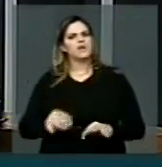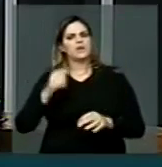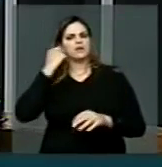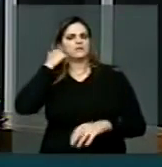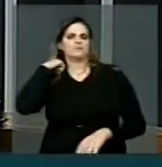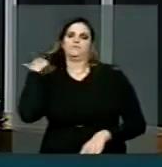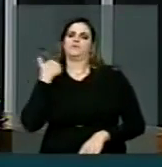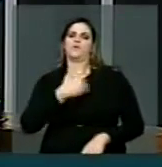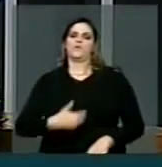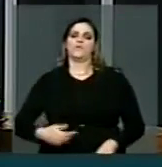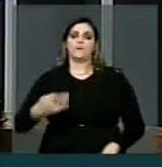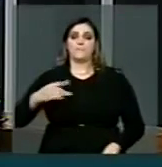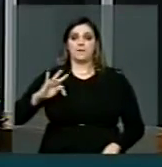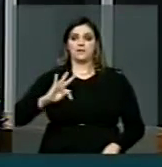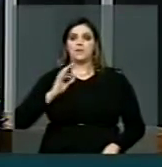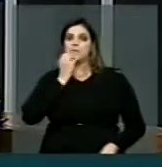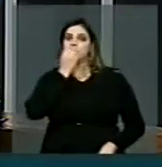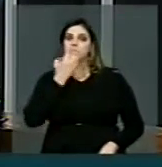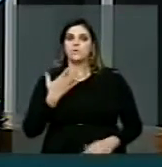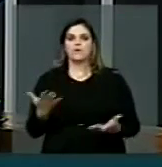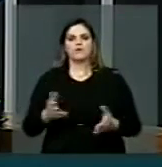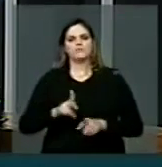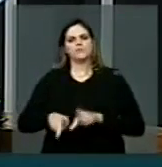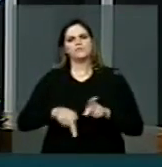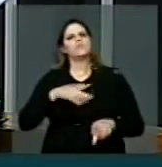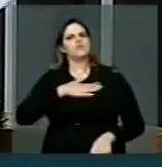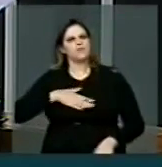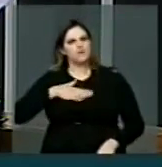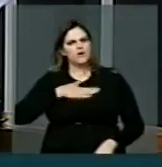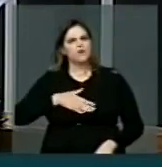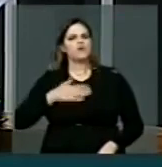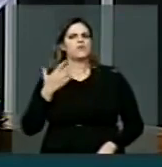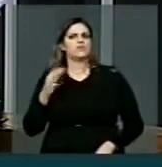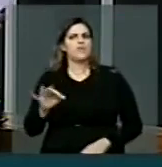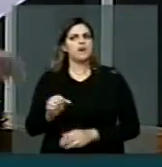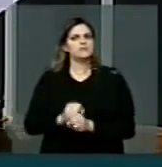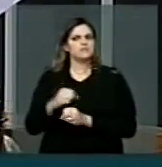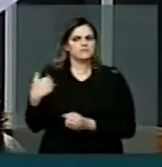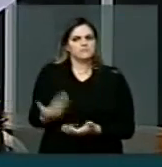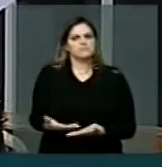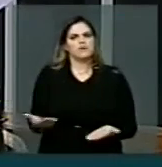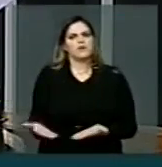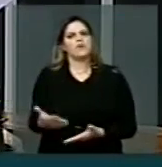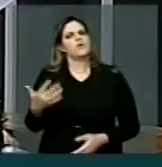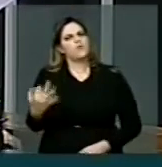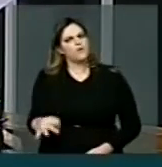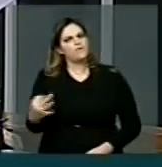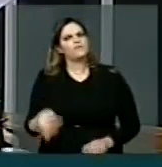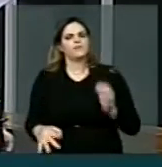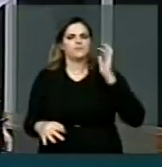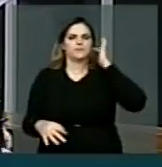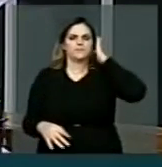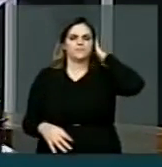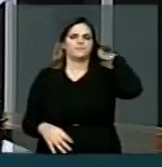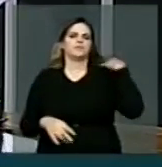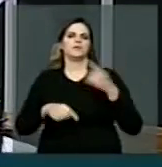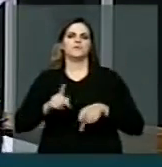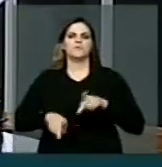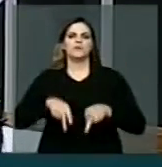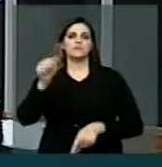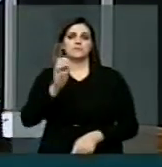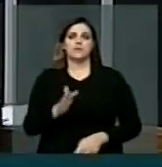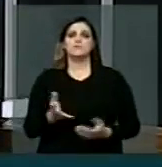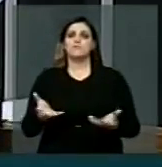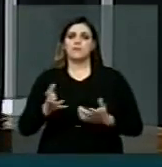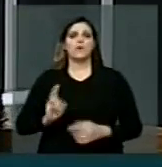credibilidade que o governo do PT, da população, nesses últimos dez anos, e mais uma vez confirma que a população brasileira